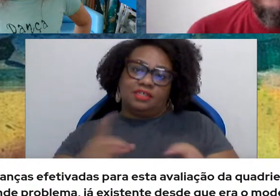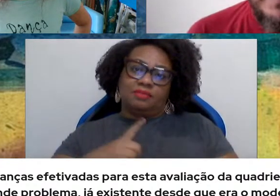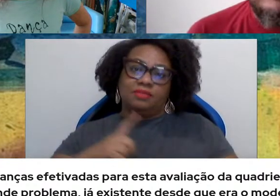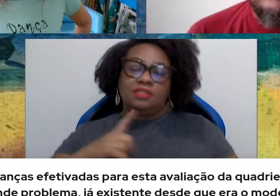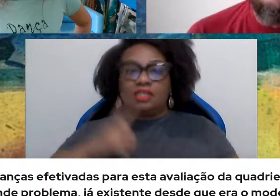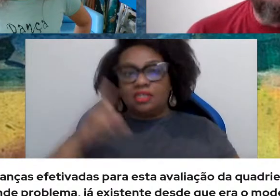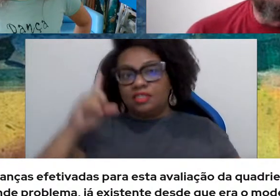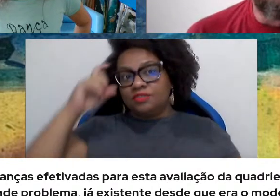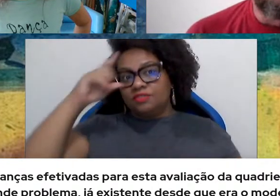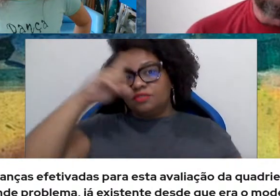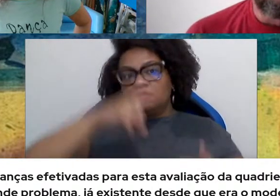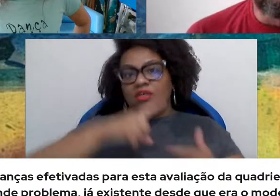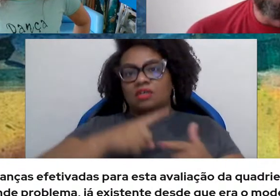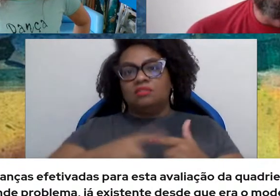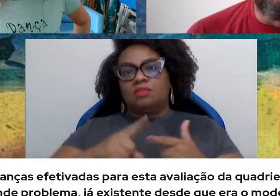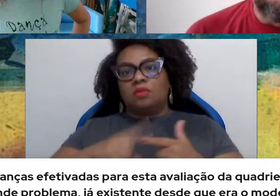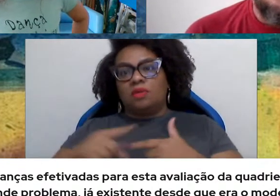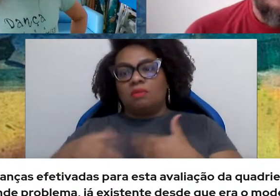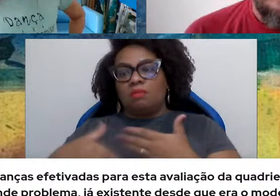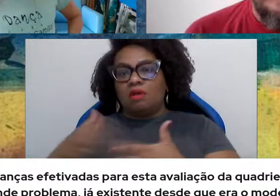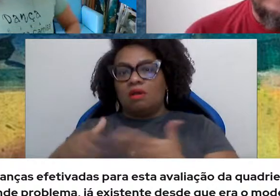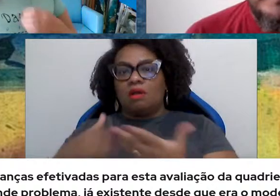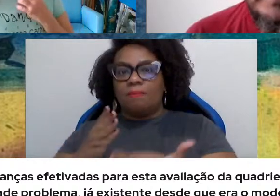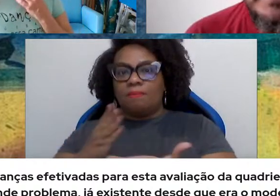programas aprovados. Então,